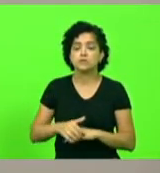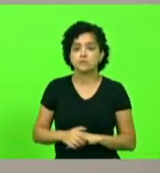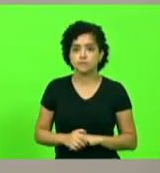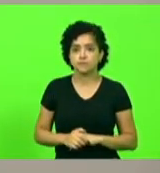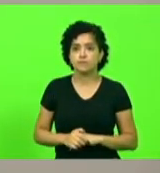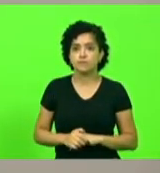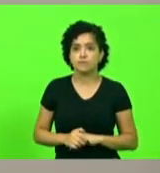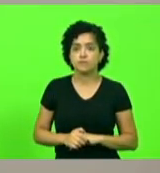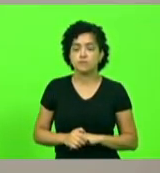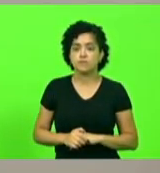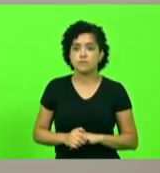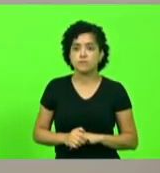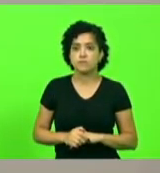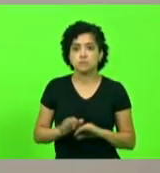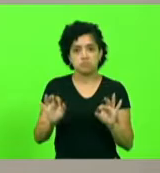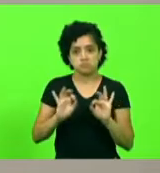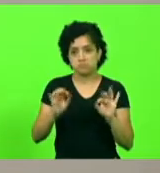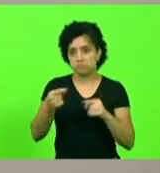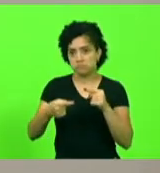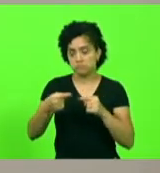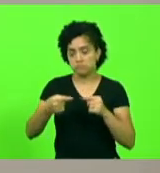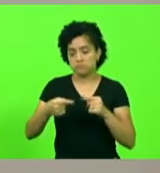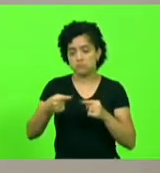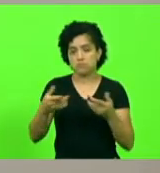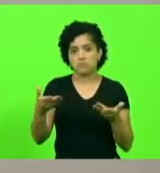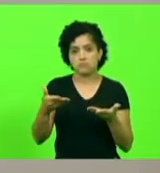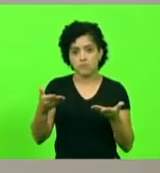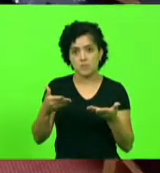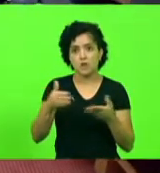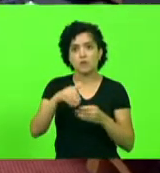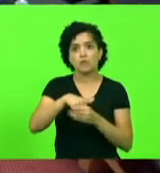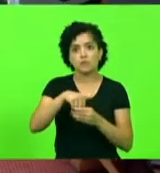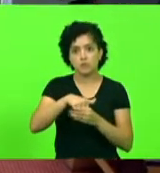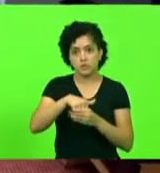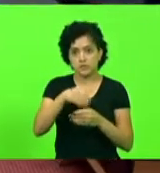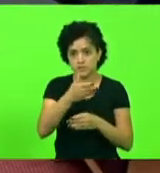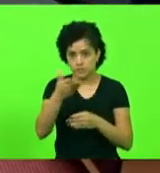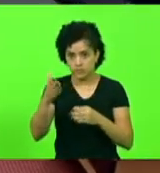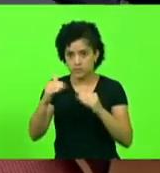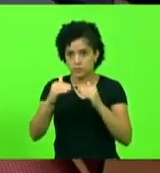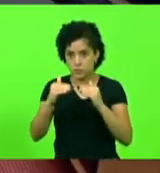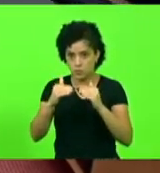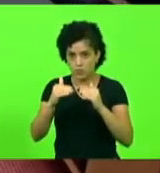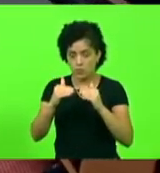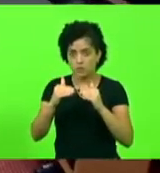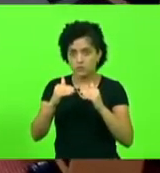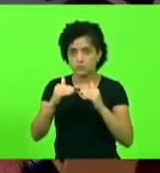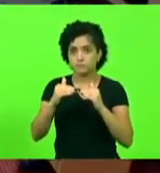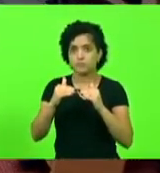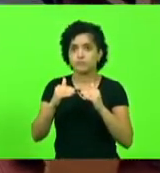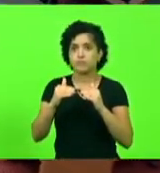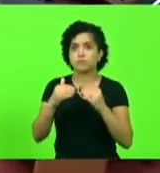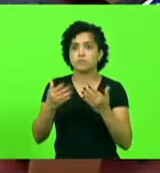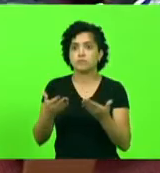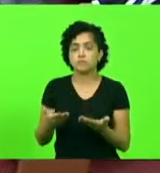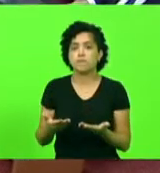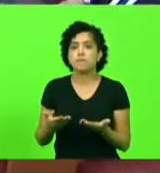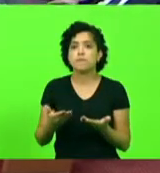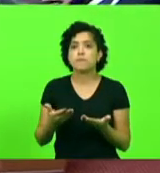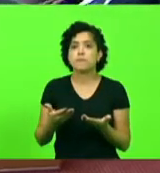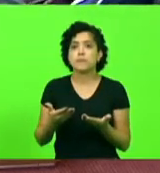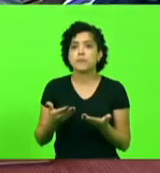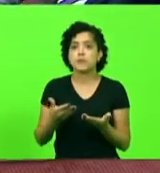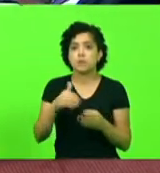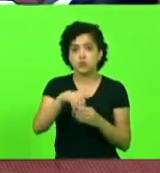Não havendo mais quem queira discutir em votação, os deputados que concordam permanecem como se encontram. Os